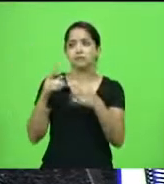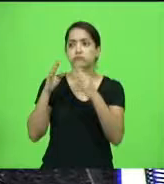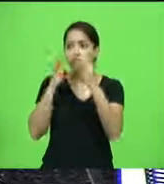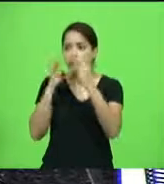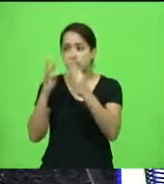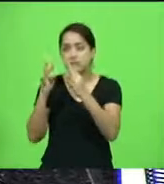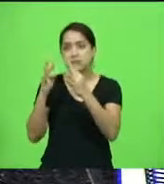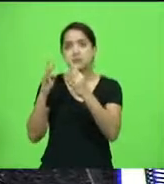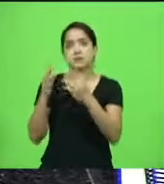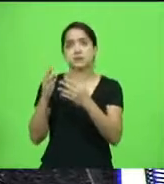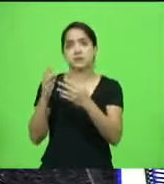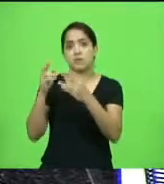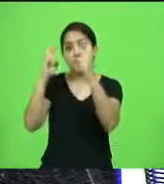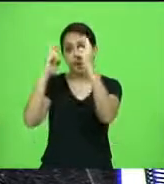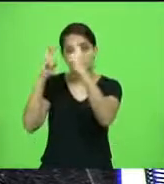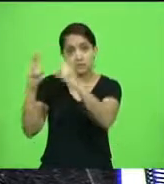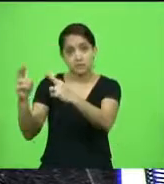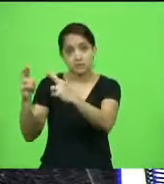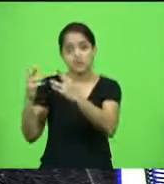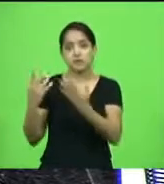porque foi usado